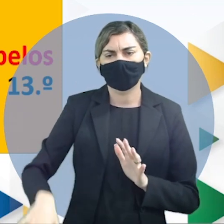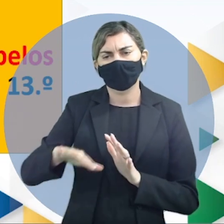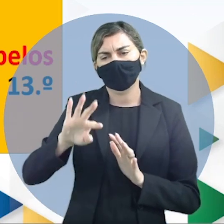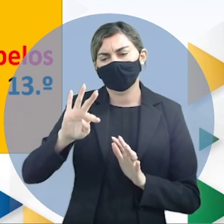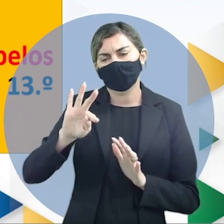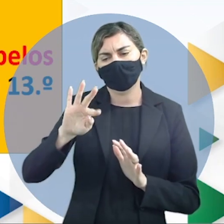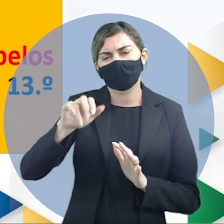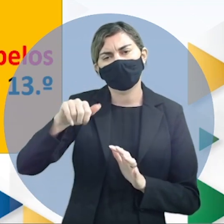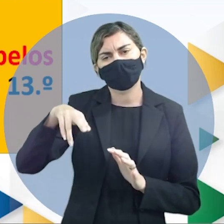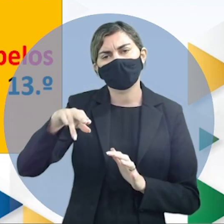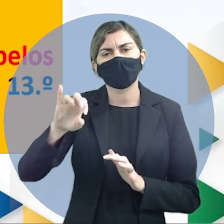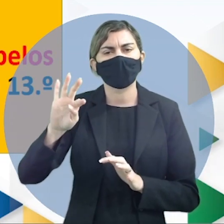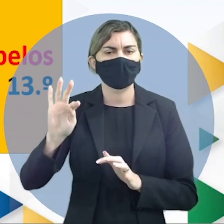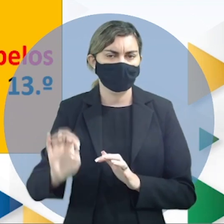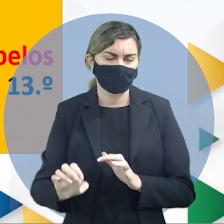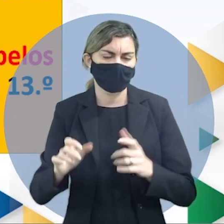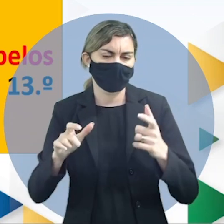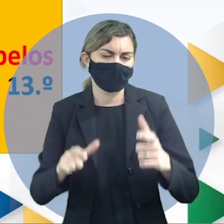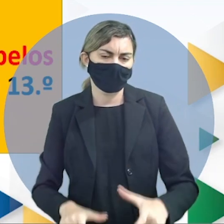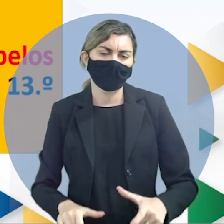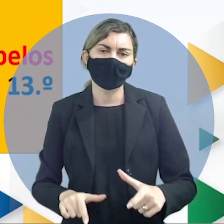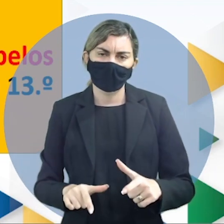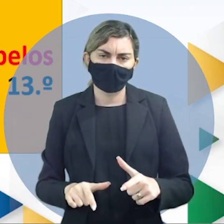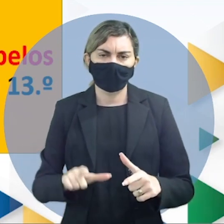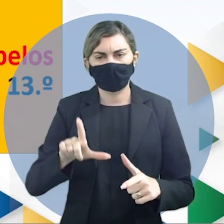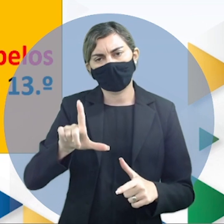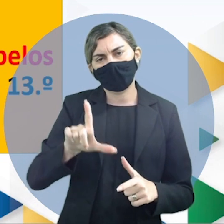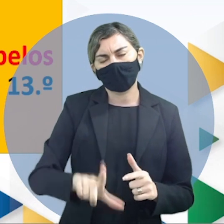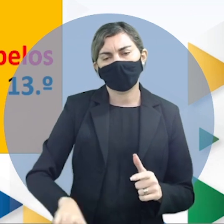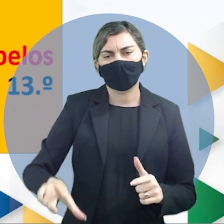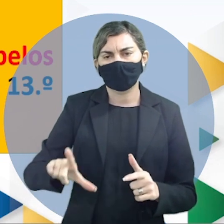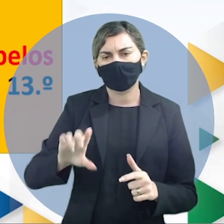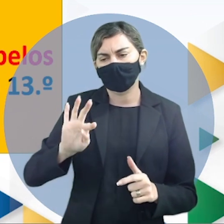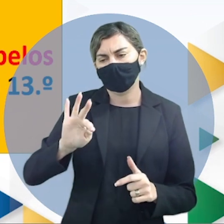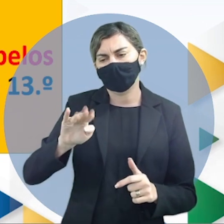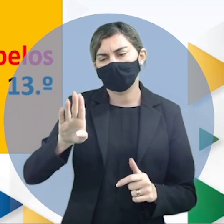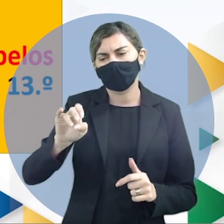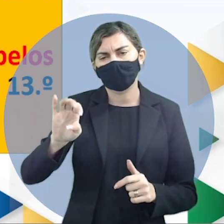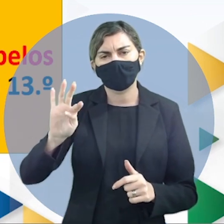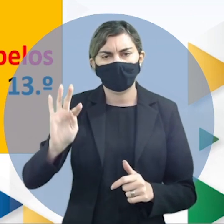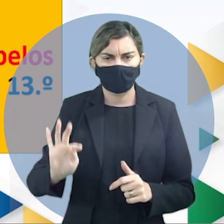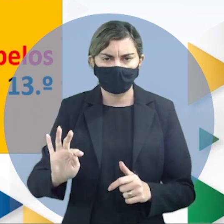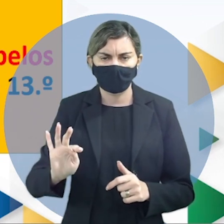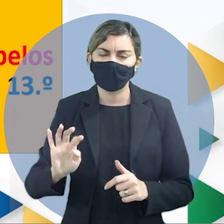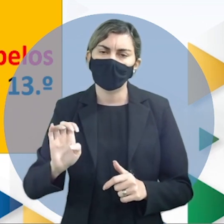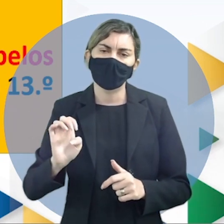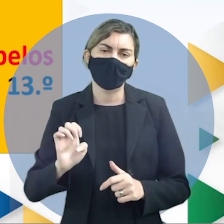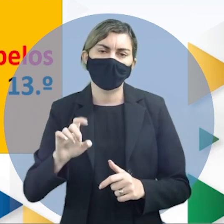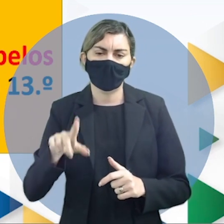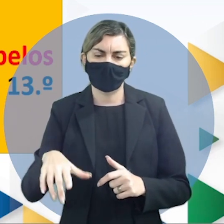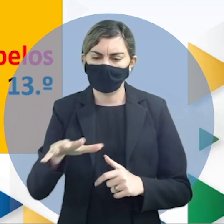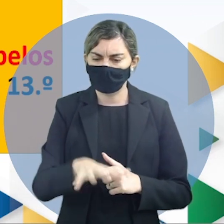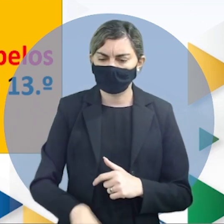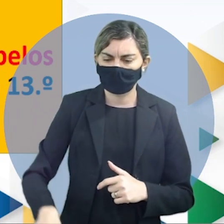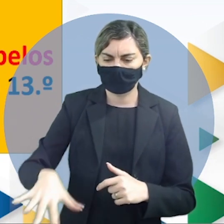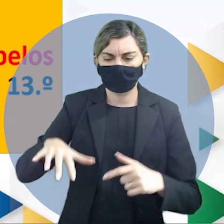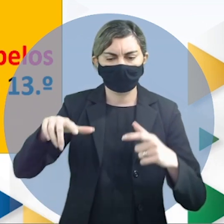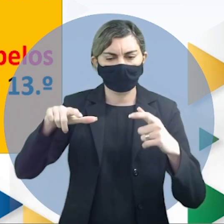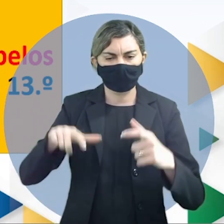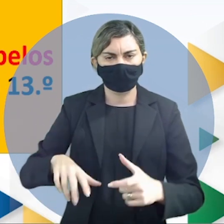Itakeste onde ela fica no leste do Tibete mas o que é o Tibete? é uma região